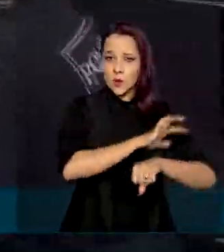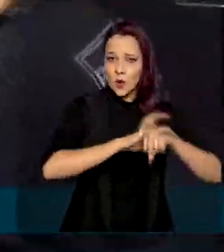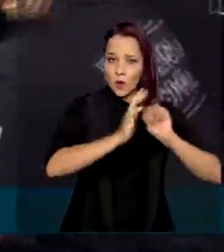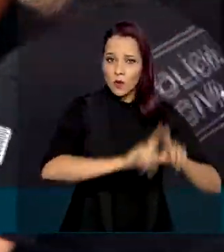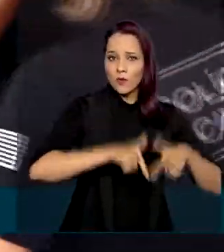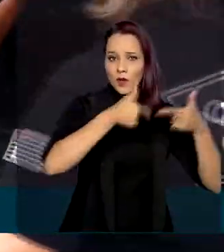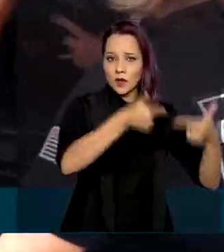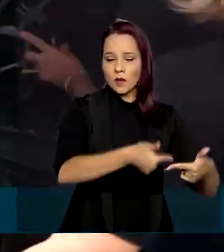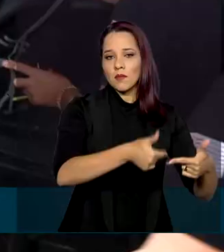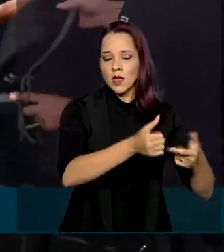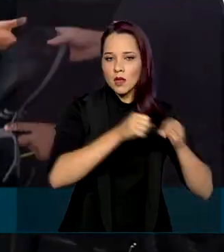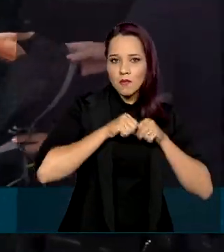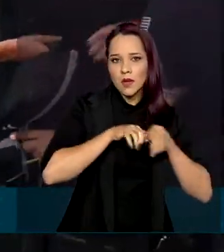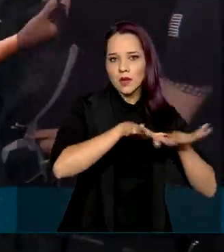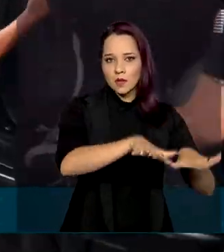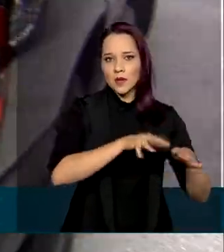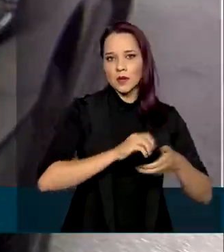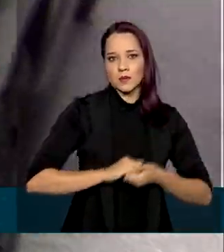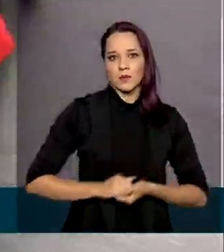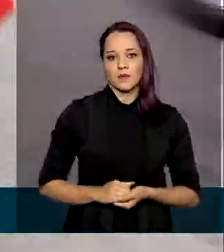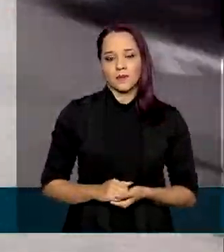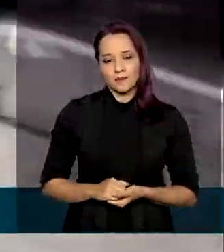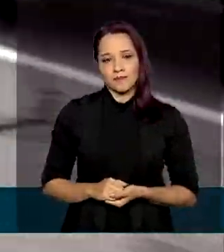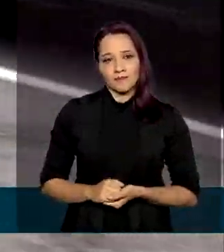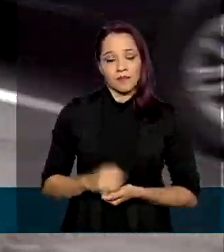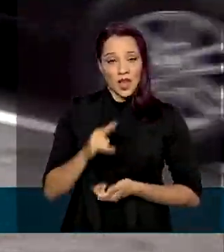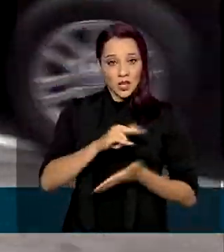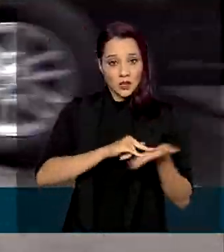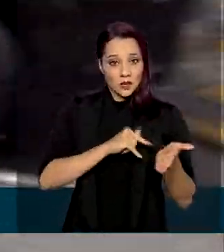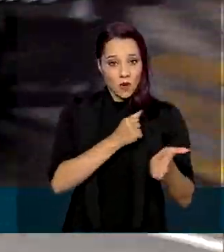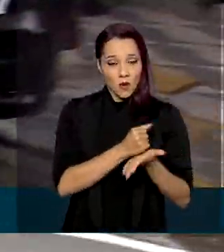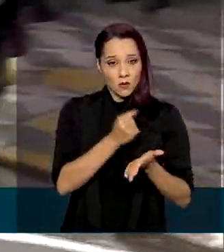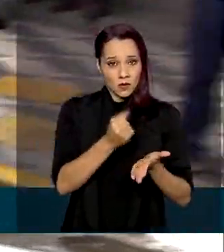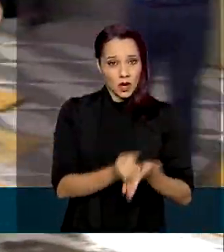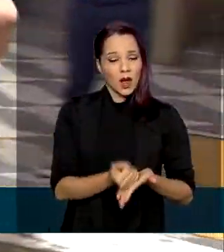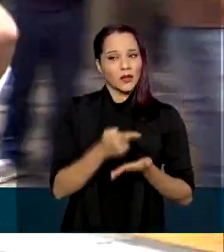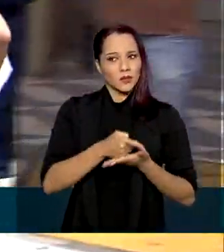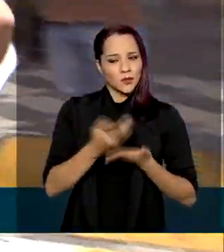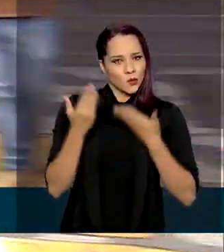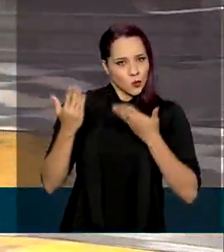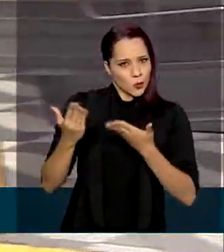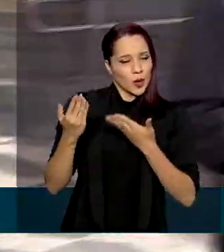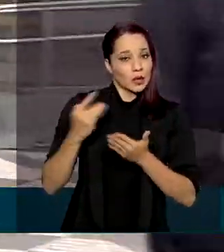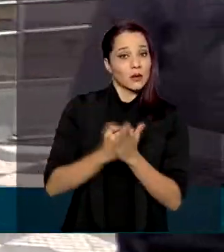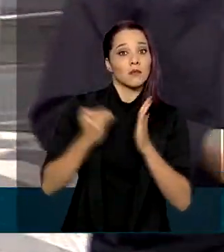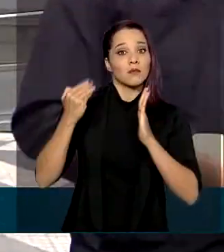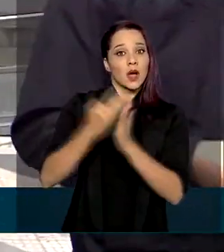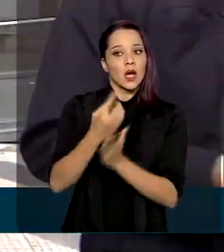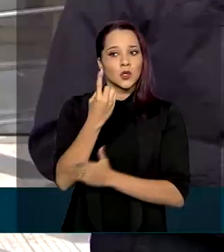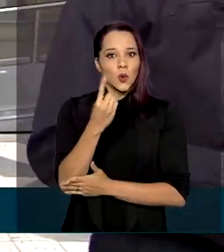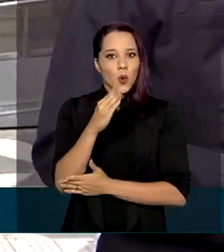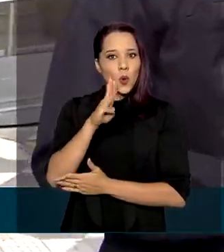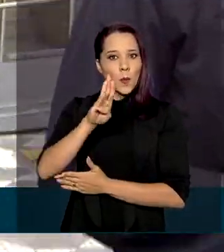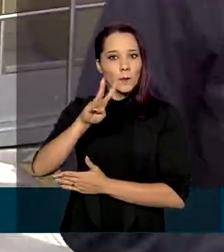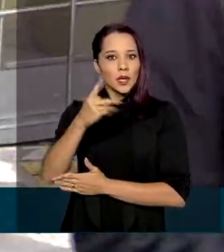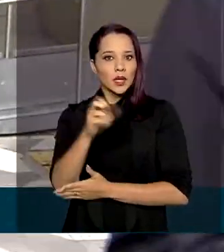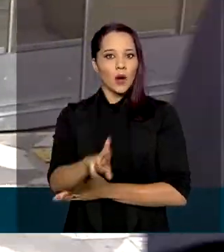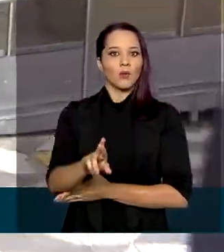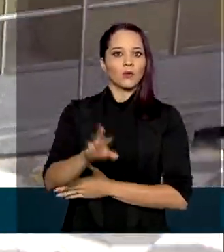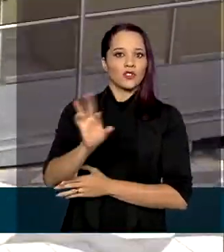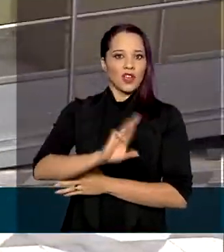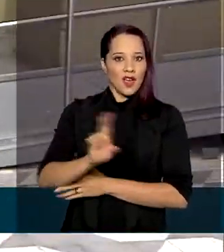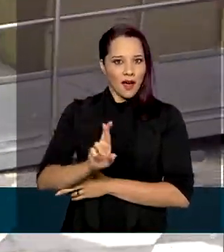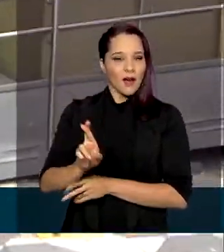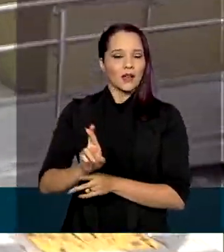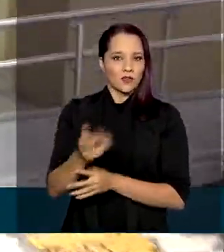enfrentamento à pandemia da Covid-19. Os contratos sob suspeita envolvem mais de um bilhão de reais em